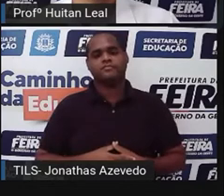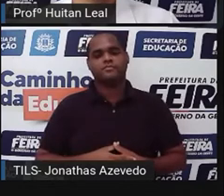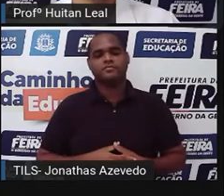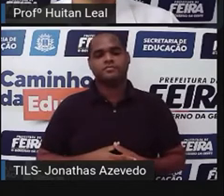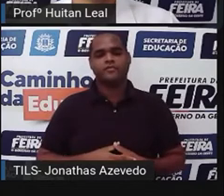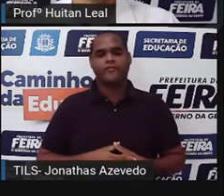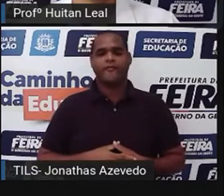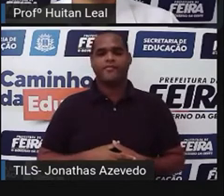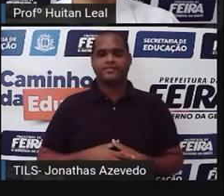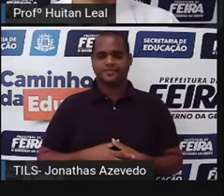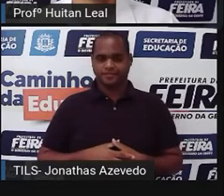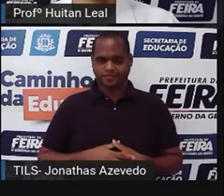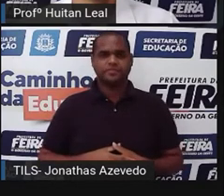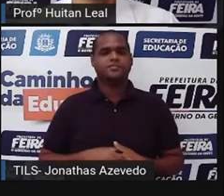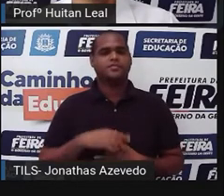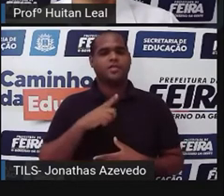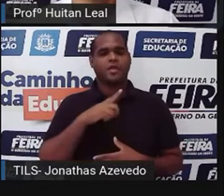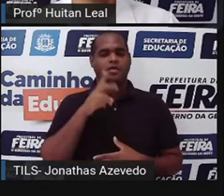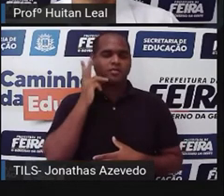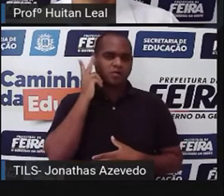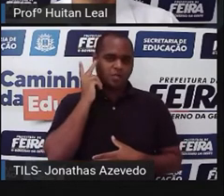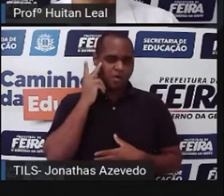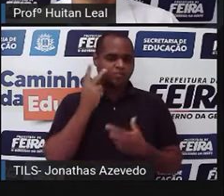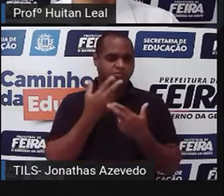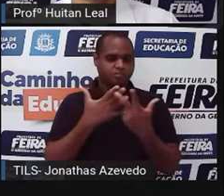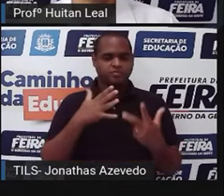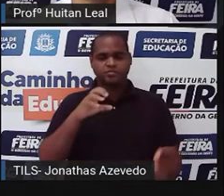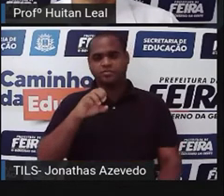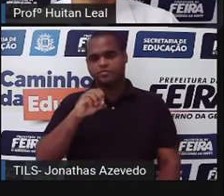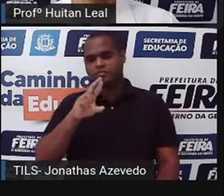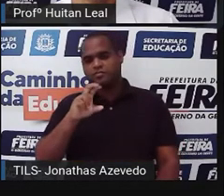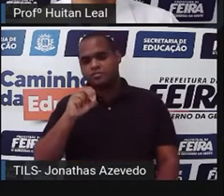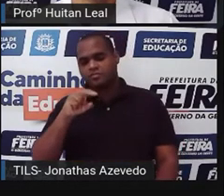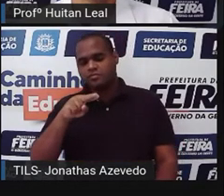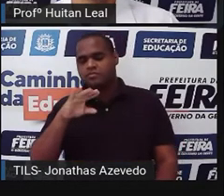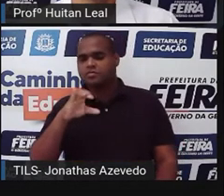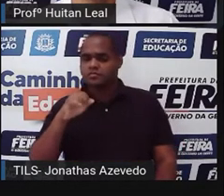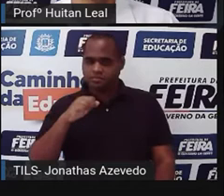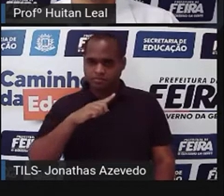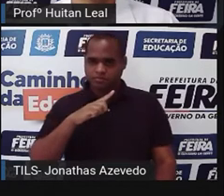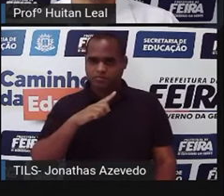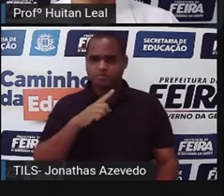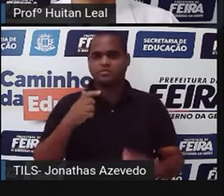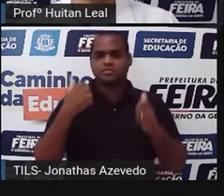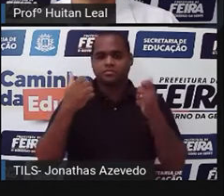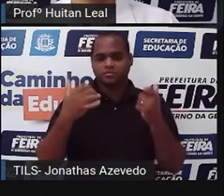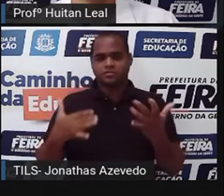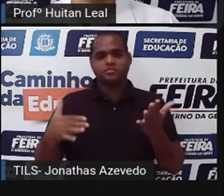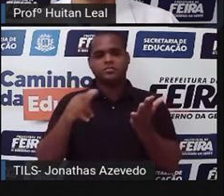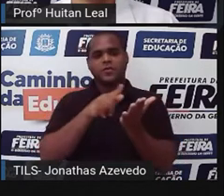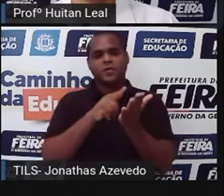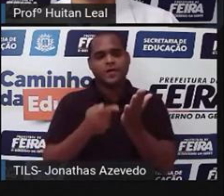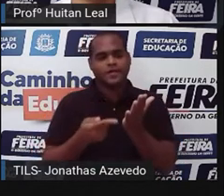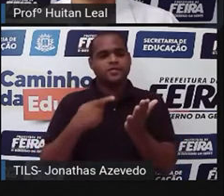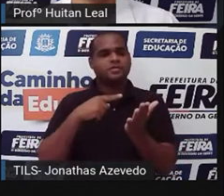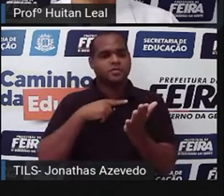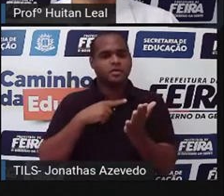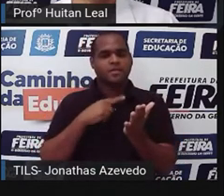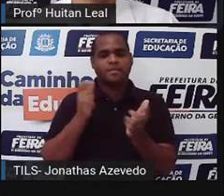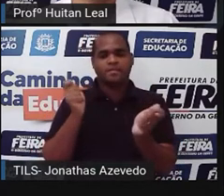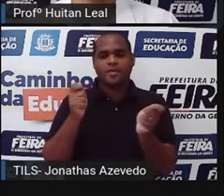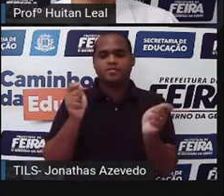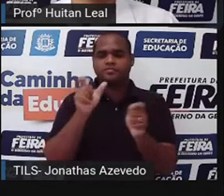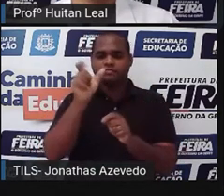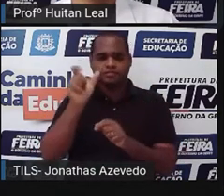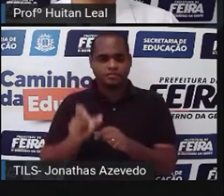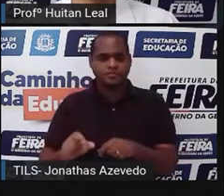Tipos mais comuns de crônica, não é? A crônica jornalística, continuando. Crônica jornalística pode ser caracterizada como um gênero